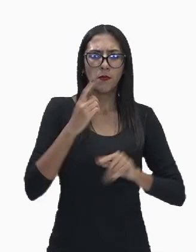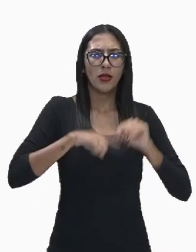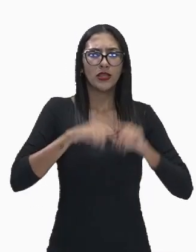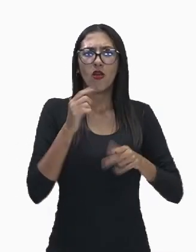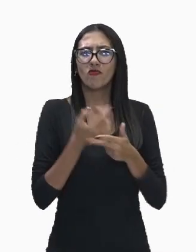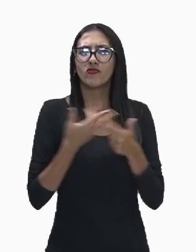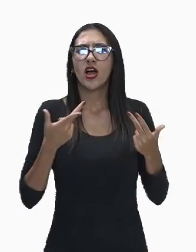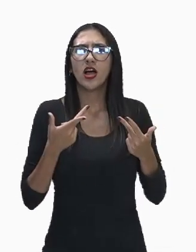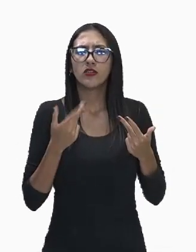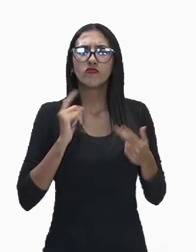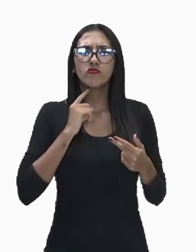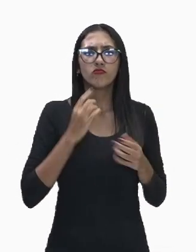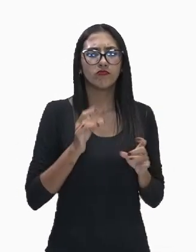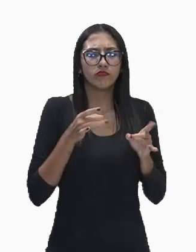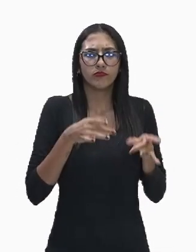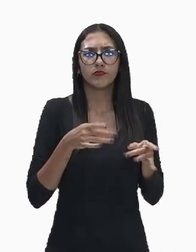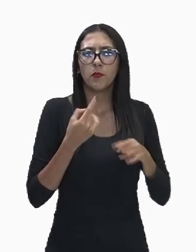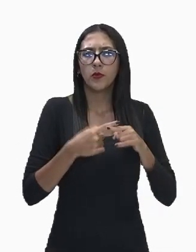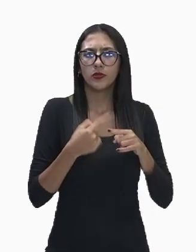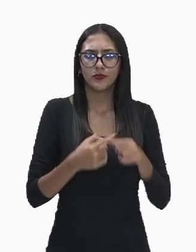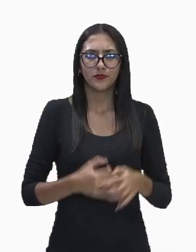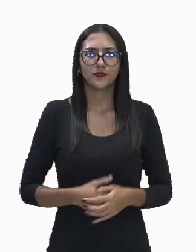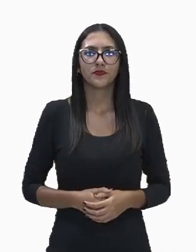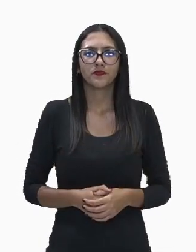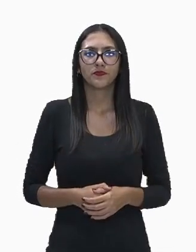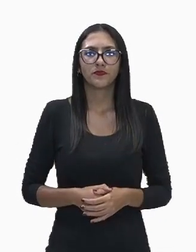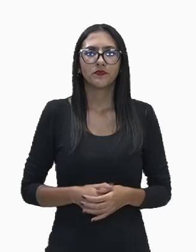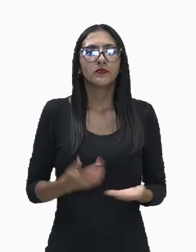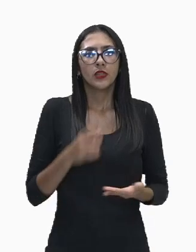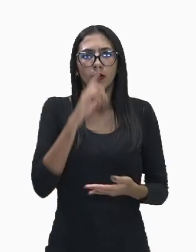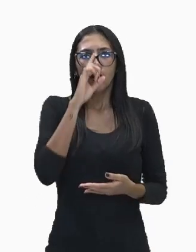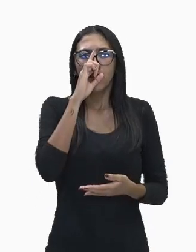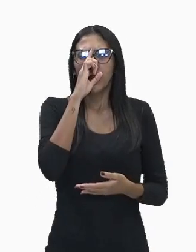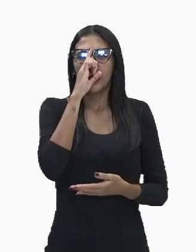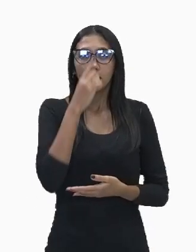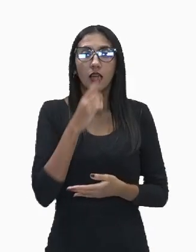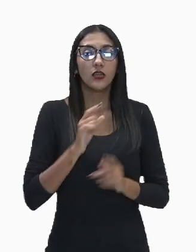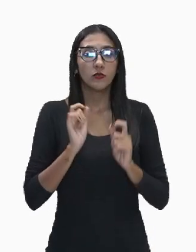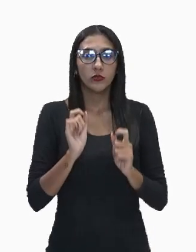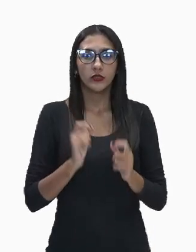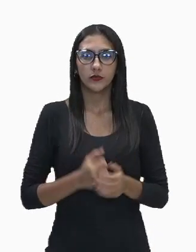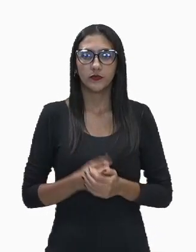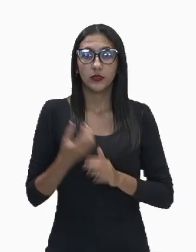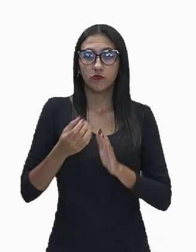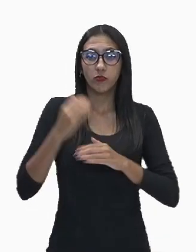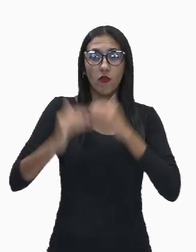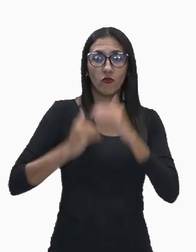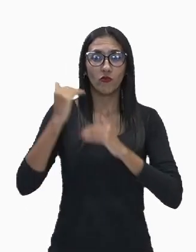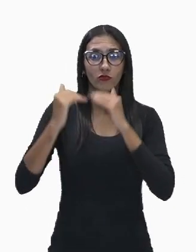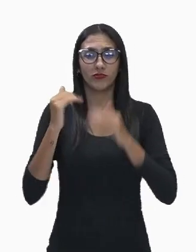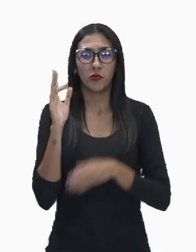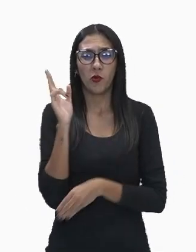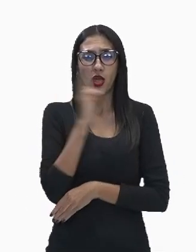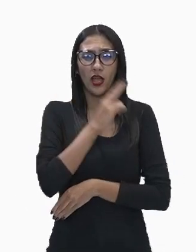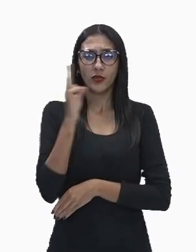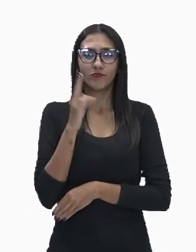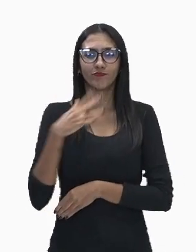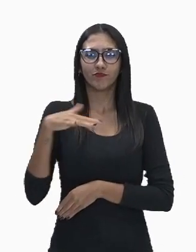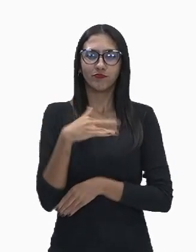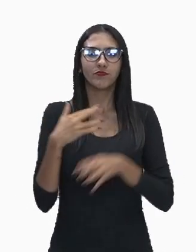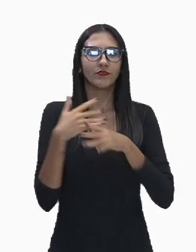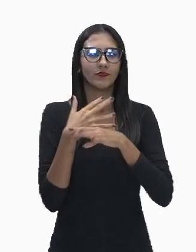sólido urbano? Então, um desses fatores é a urbanização, né? Então, é